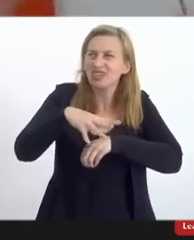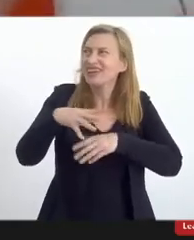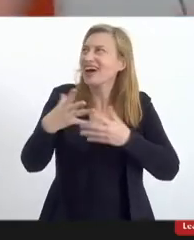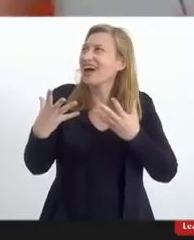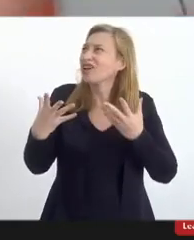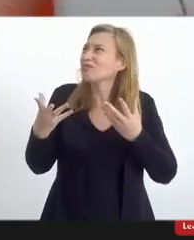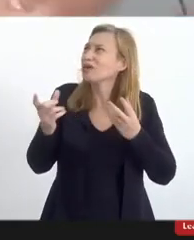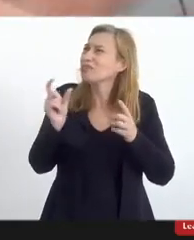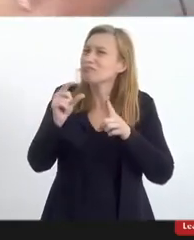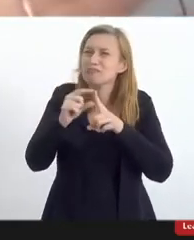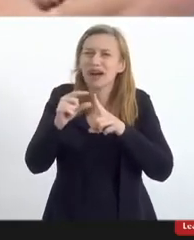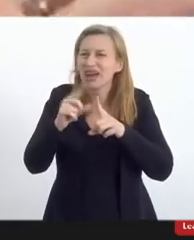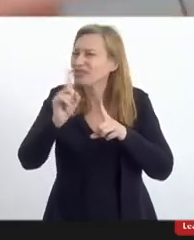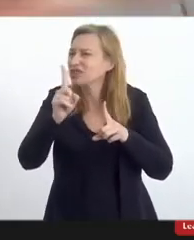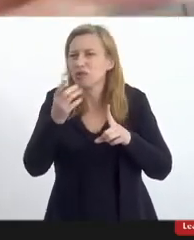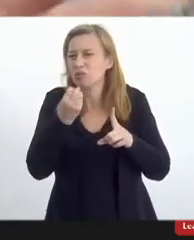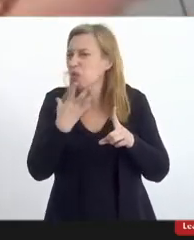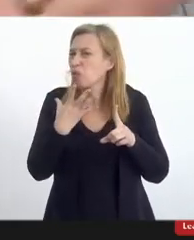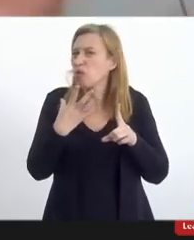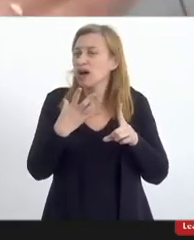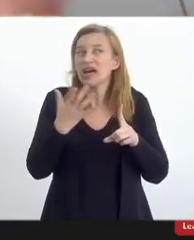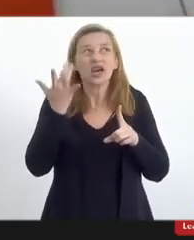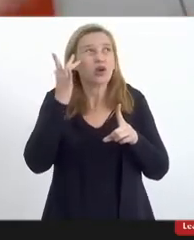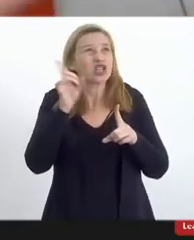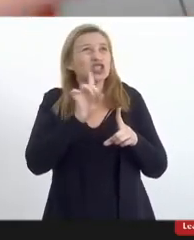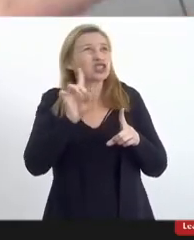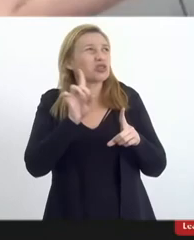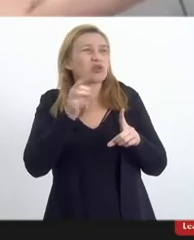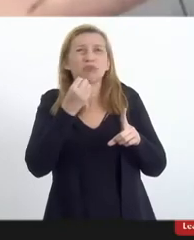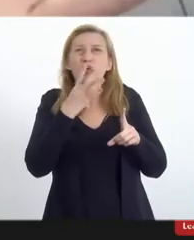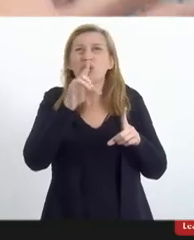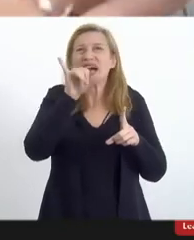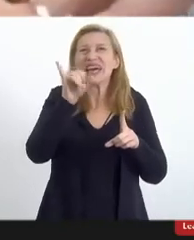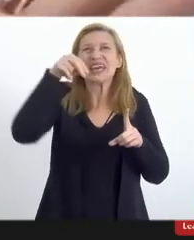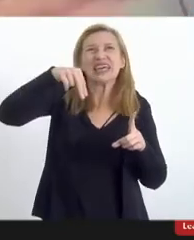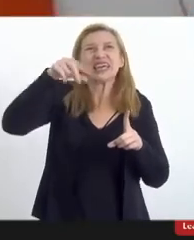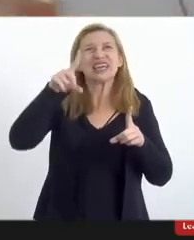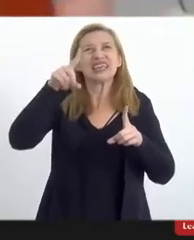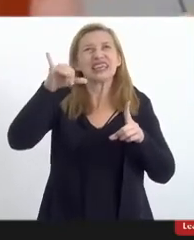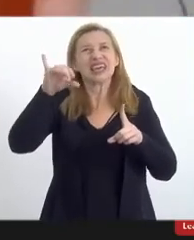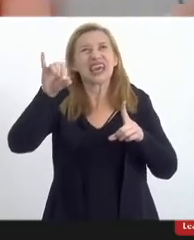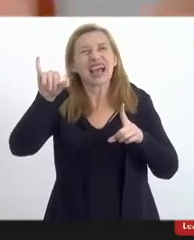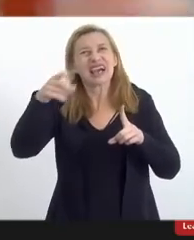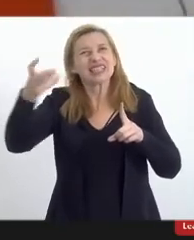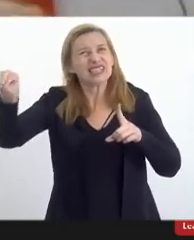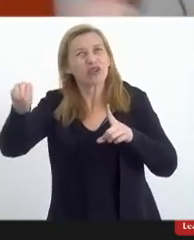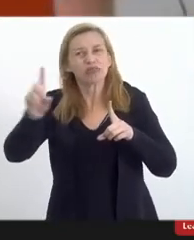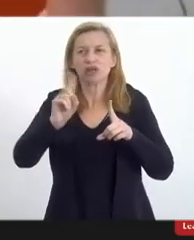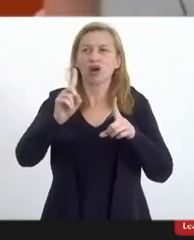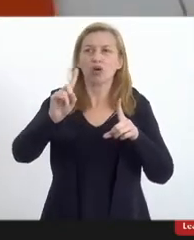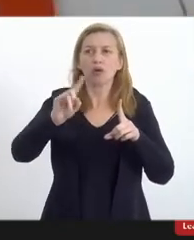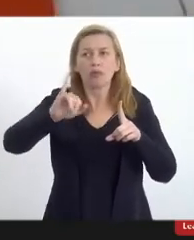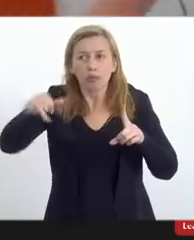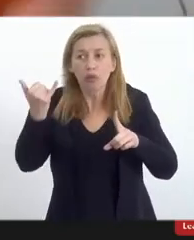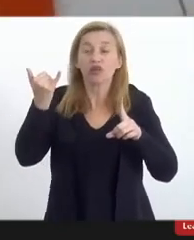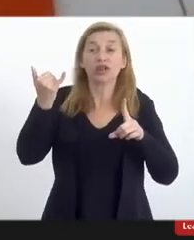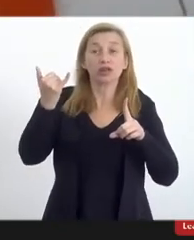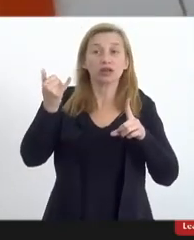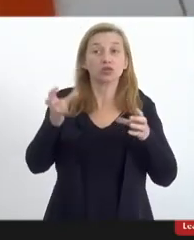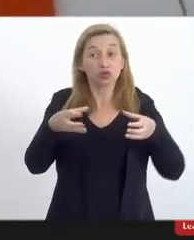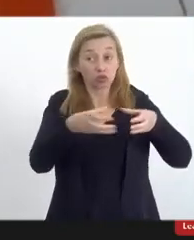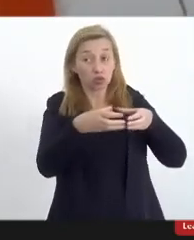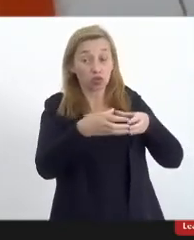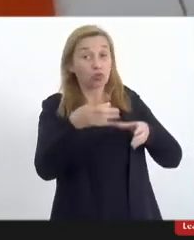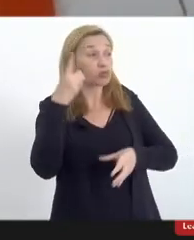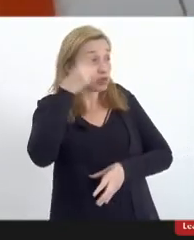uma palavra que pra mim nunca é boa né eu acho que isso indicação sempre me dá aflição porque acabam se apropriando aí dos grupos como